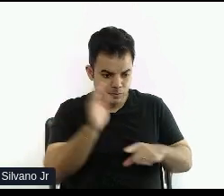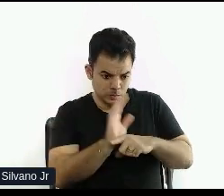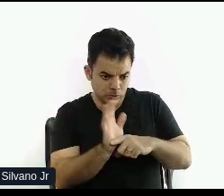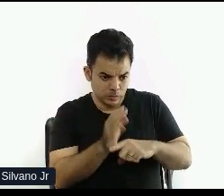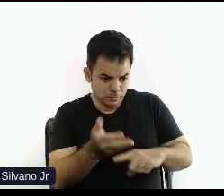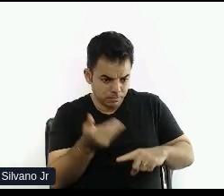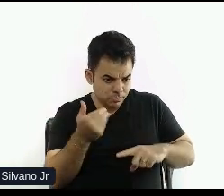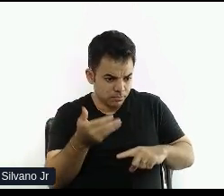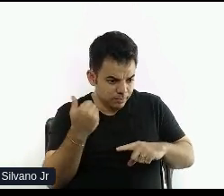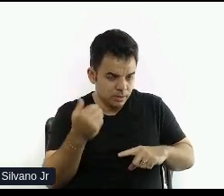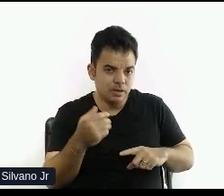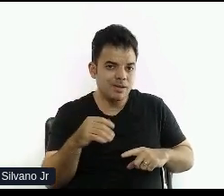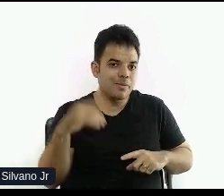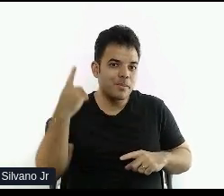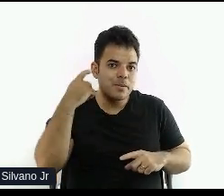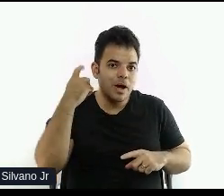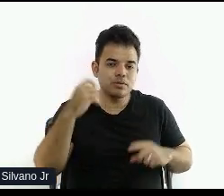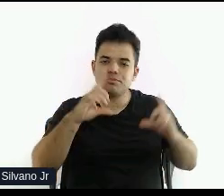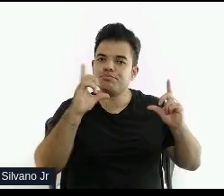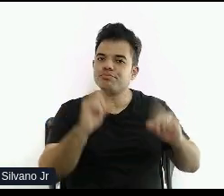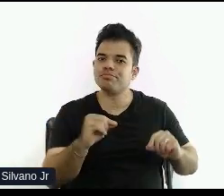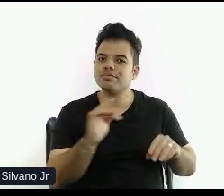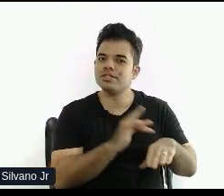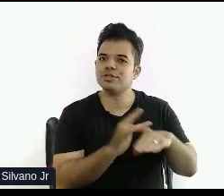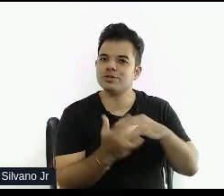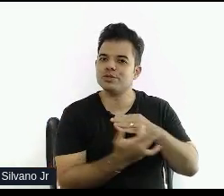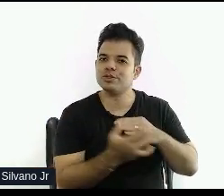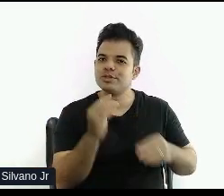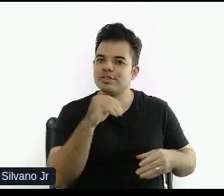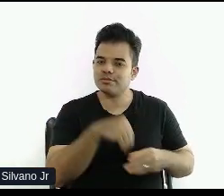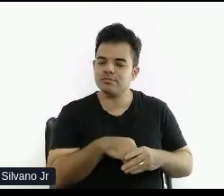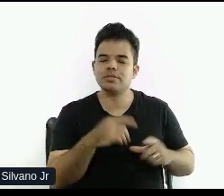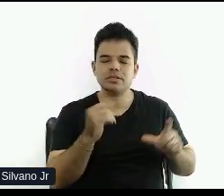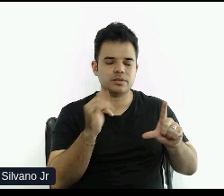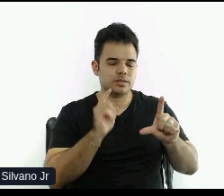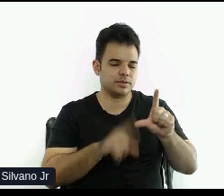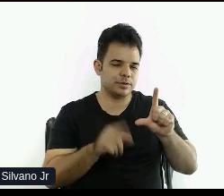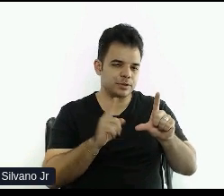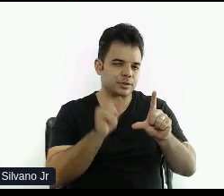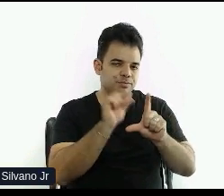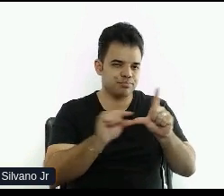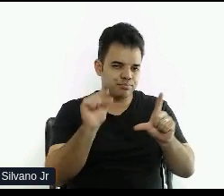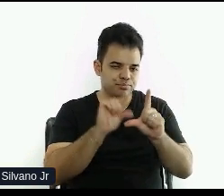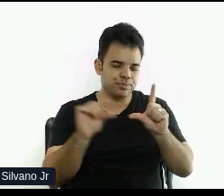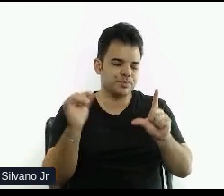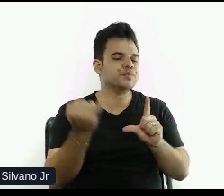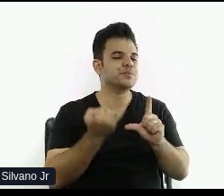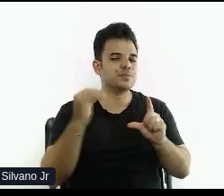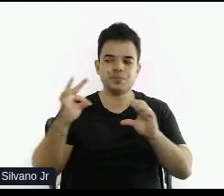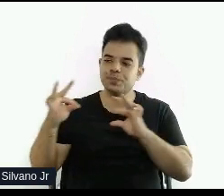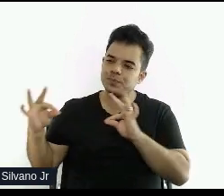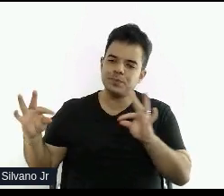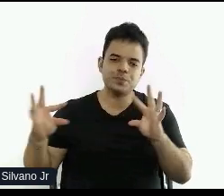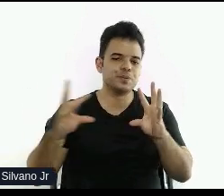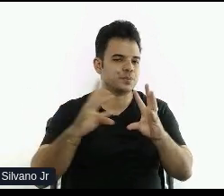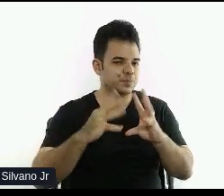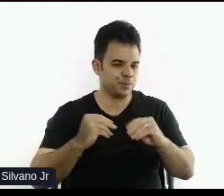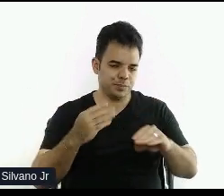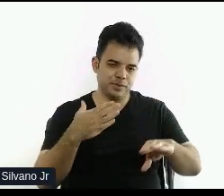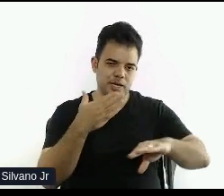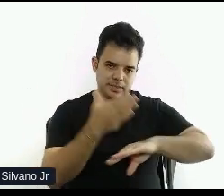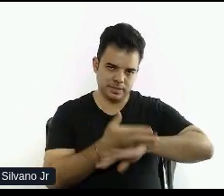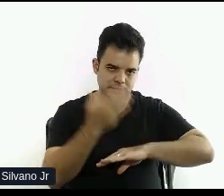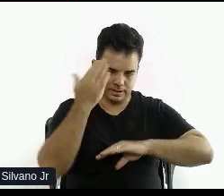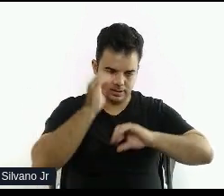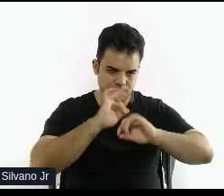som em rede social. Então, isso é importante. Ter legenda e as transcrições para que todo mundo possa compreender.